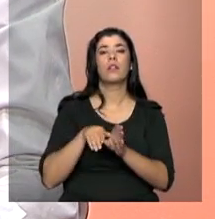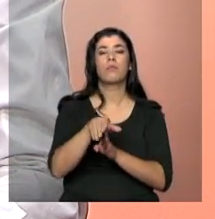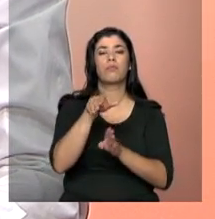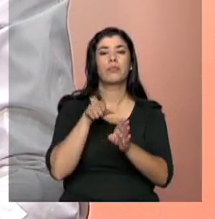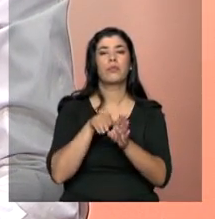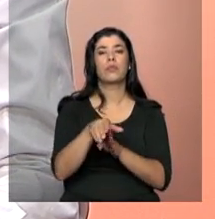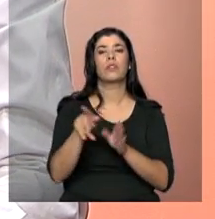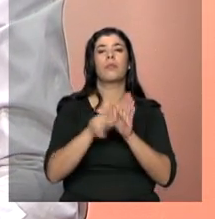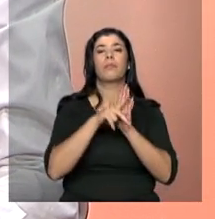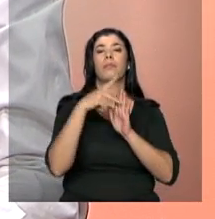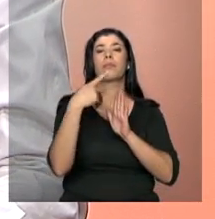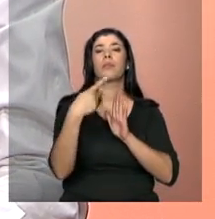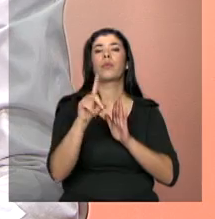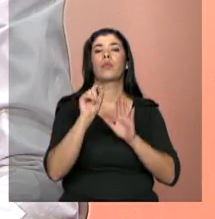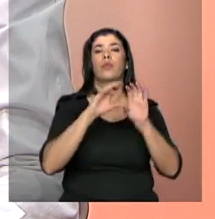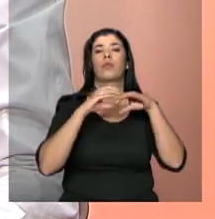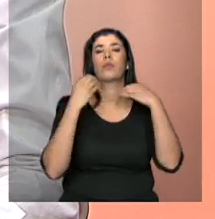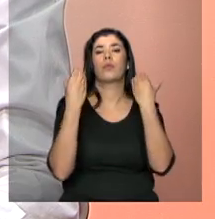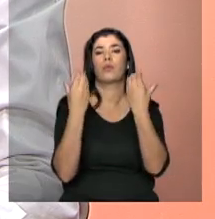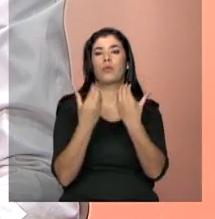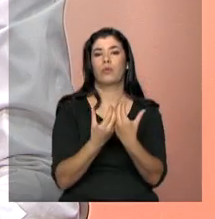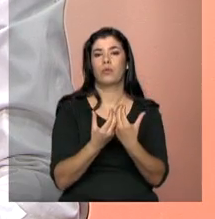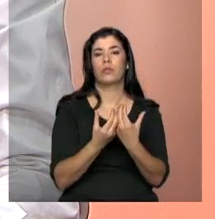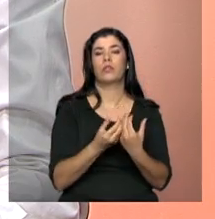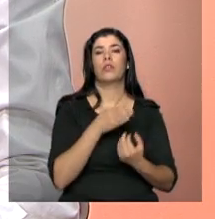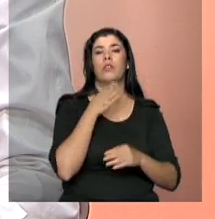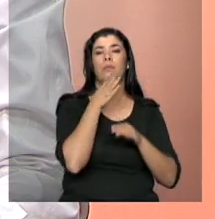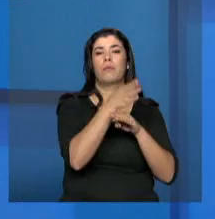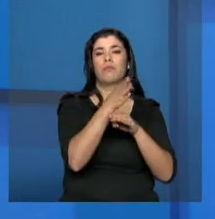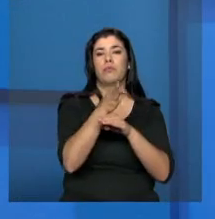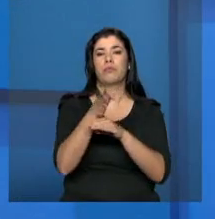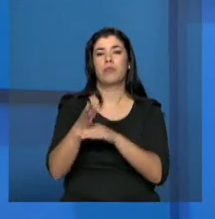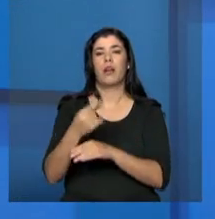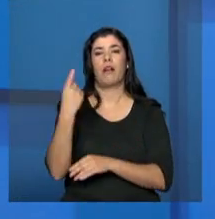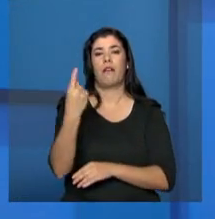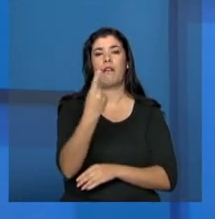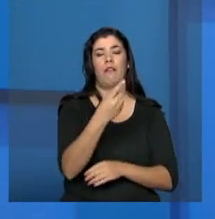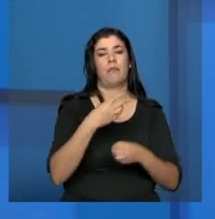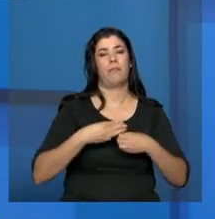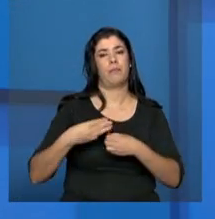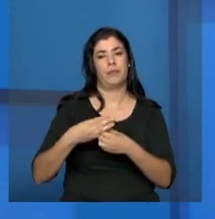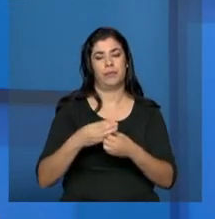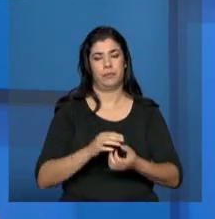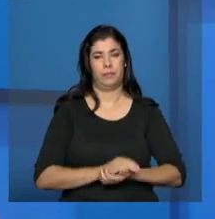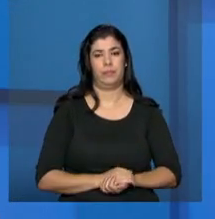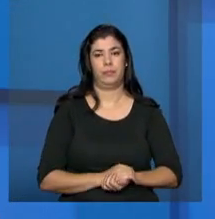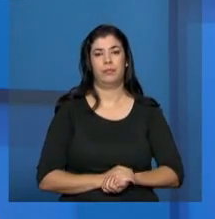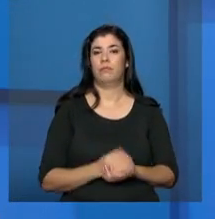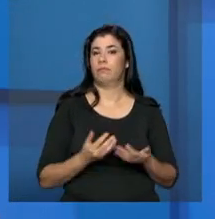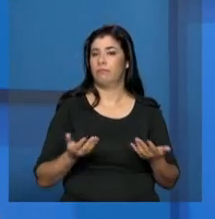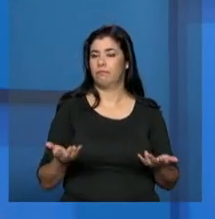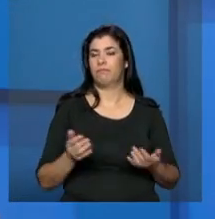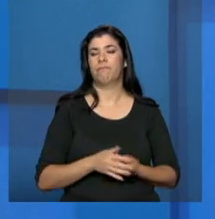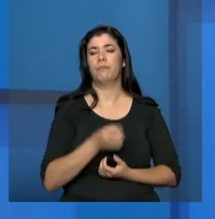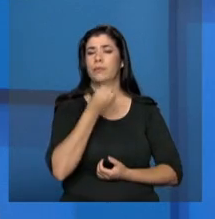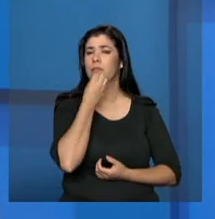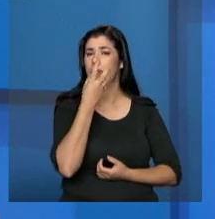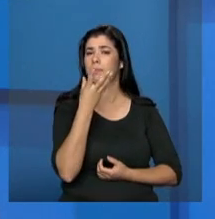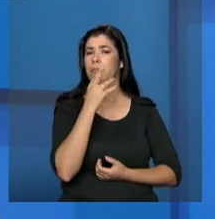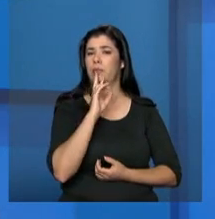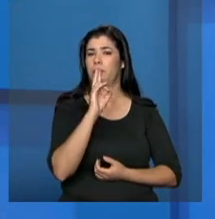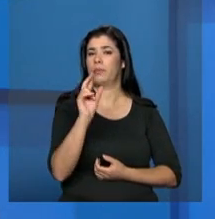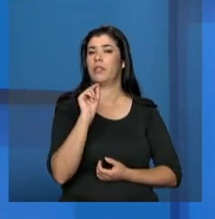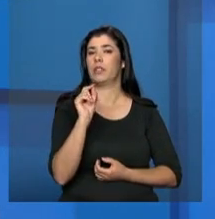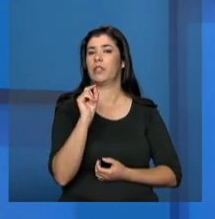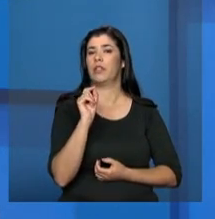orientar as conferências? Certo. Lilia, também é bom dizer que a comissão organizadora